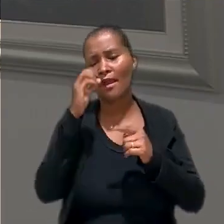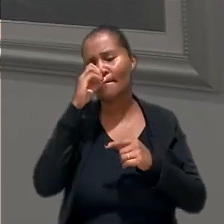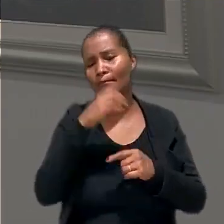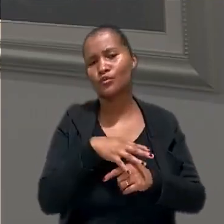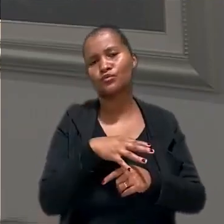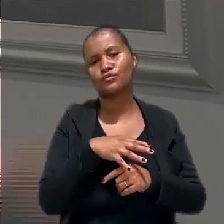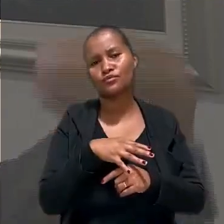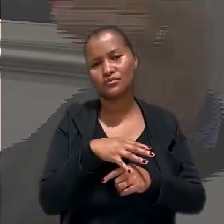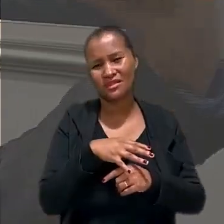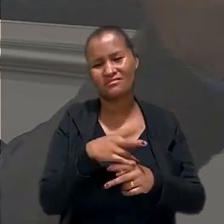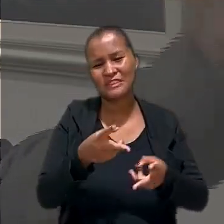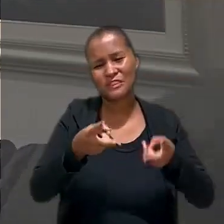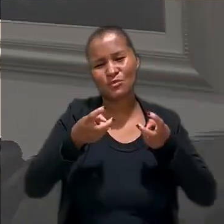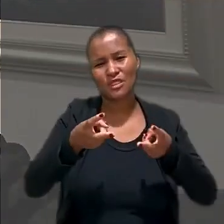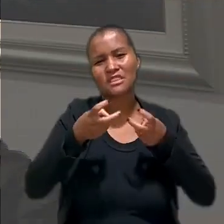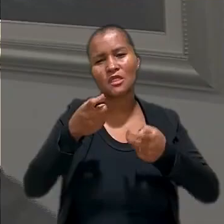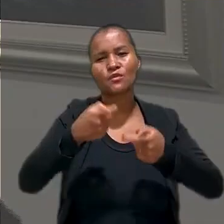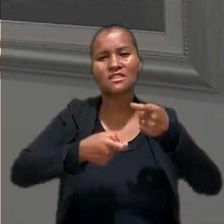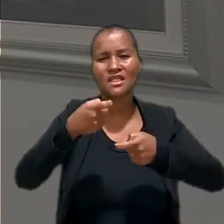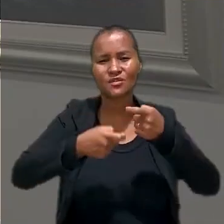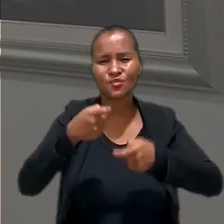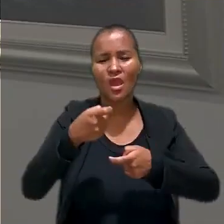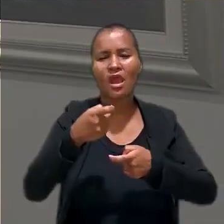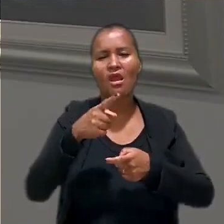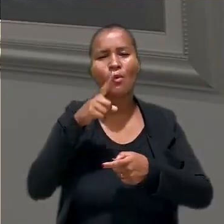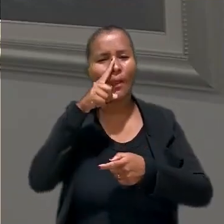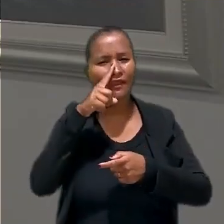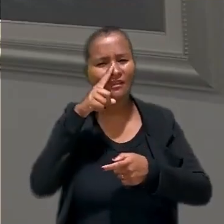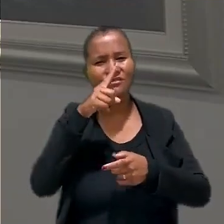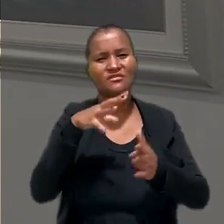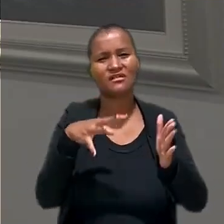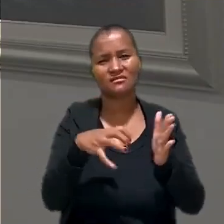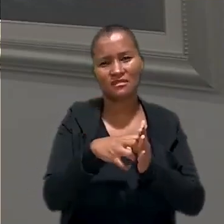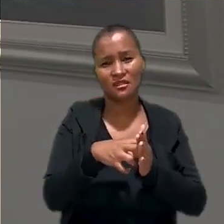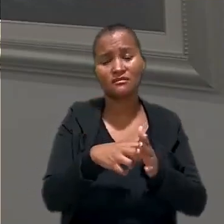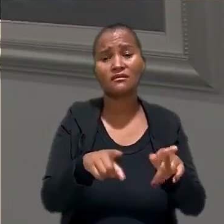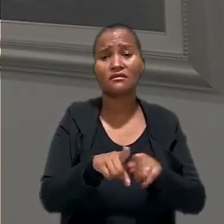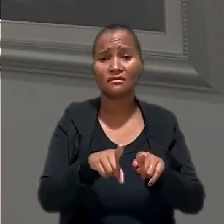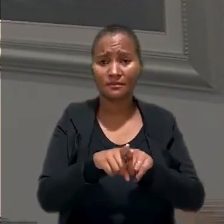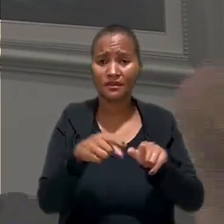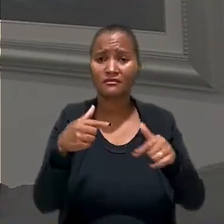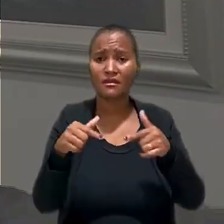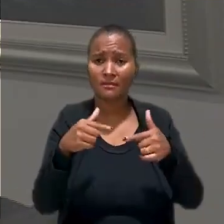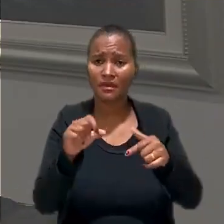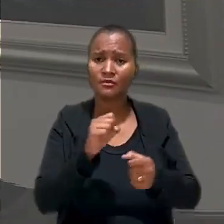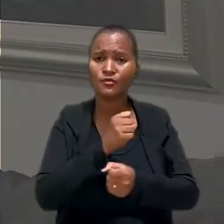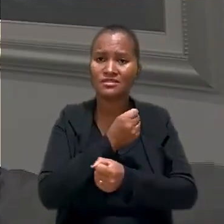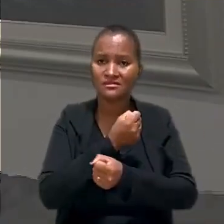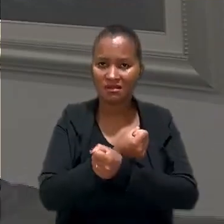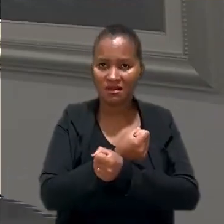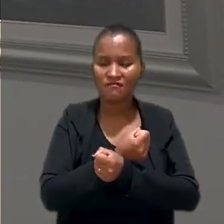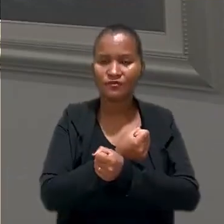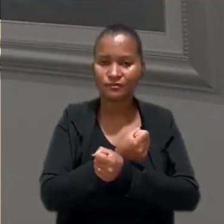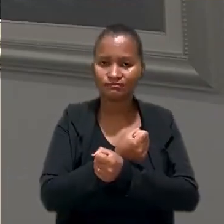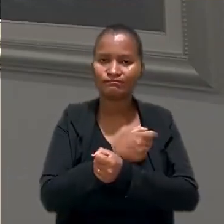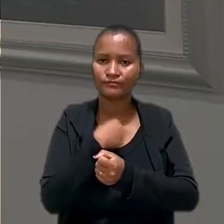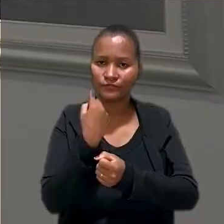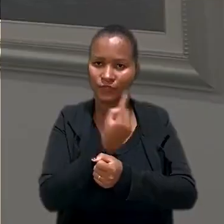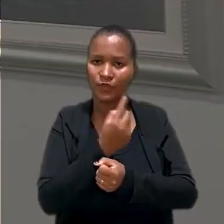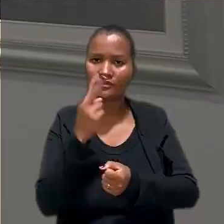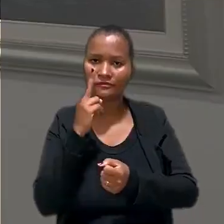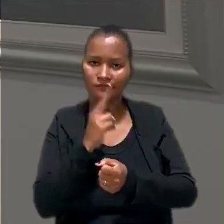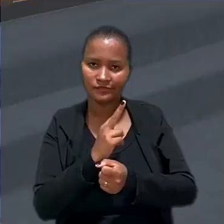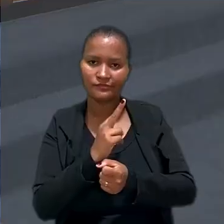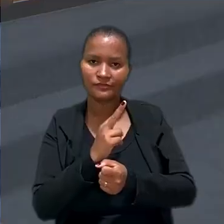abuso, desde a exploração sexual, riscos de acidentes e até trabalho escravo, como nós temos visto